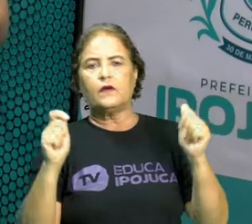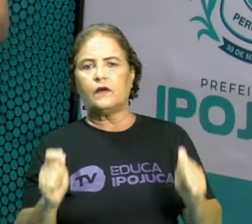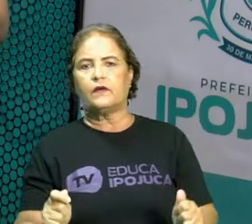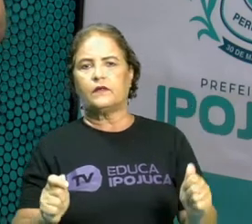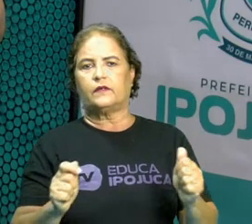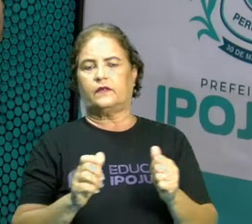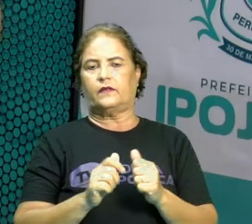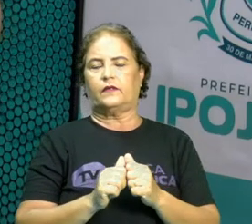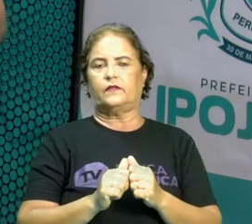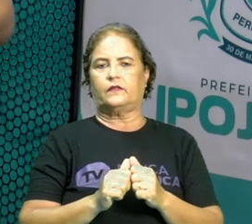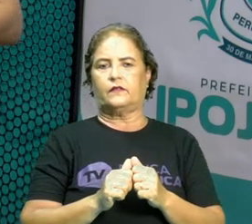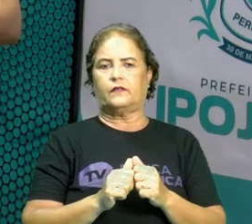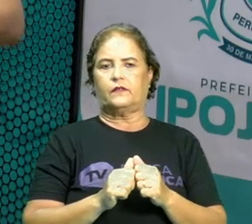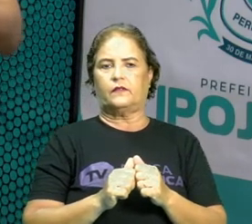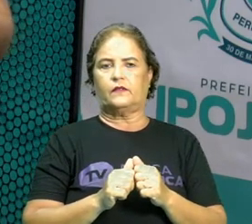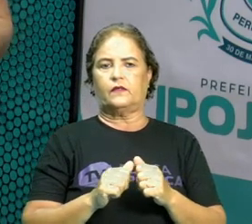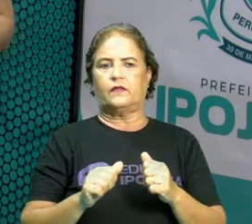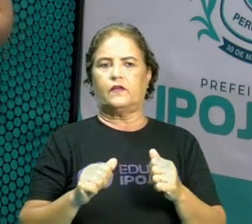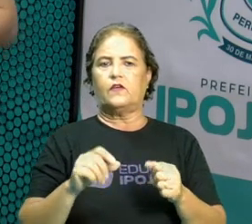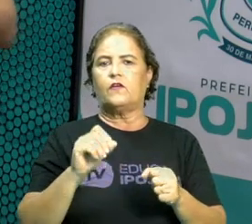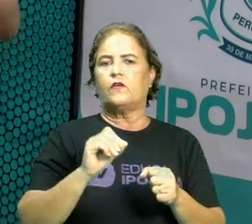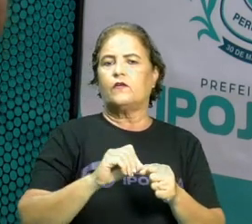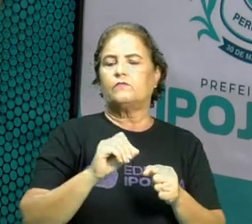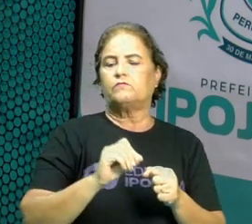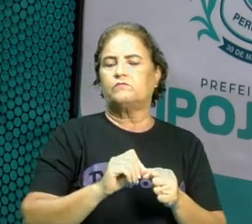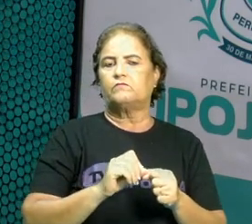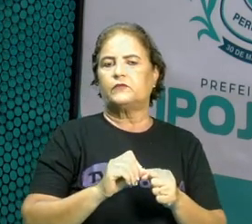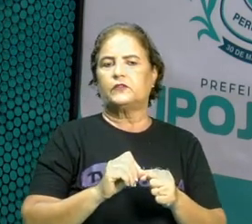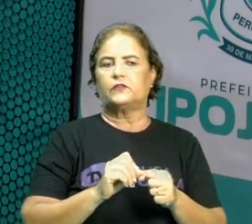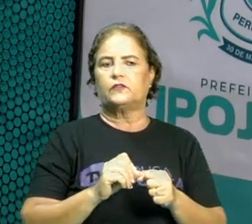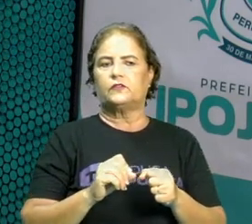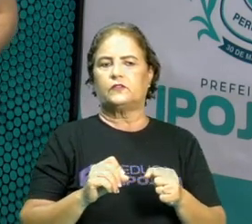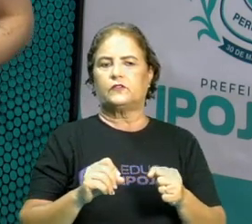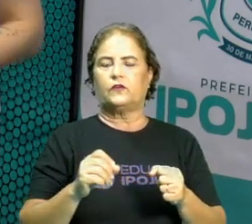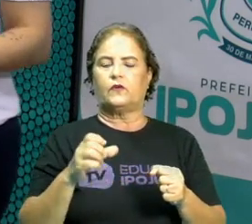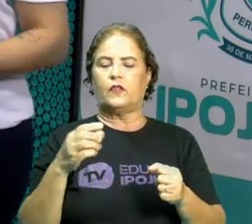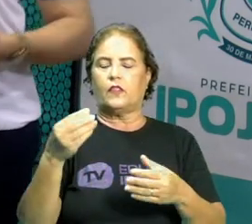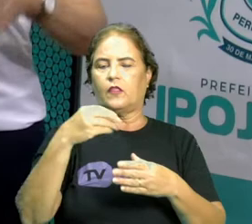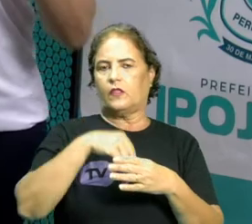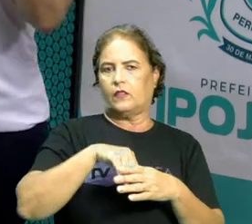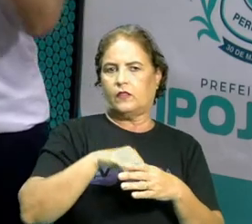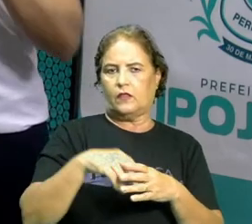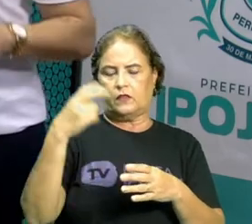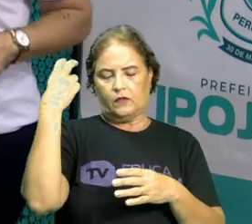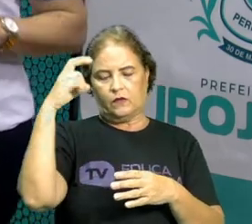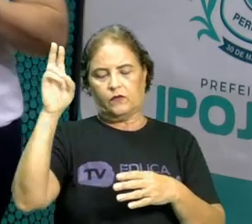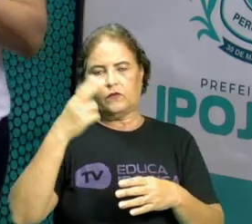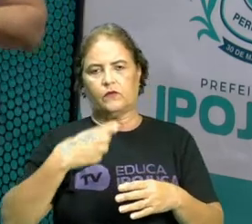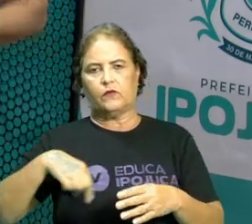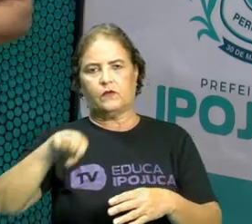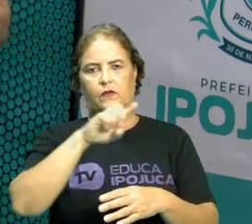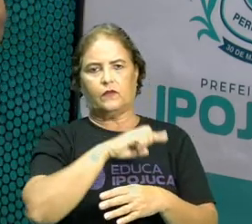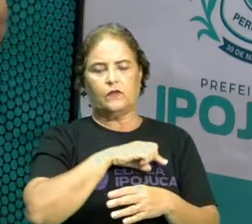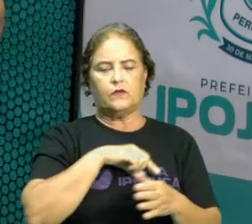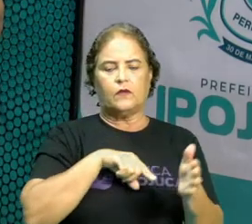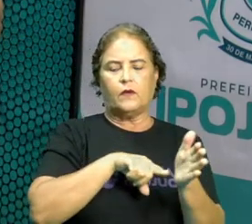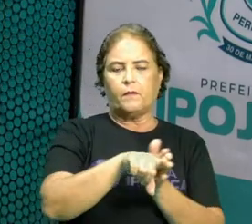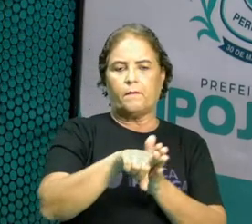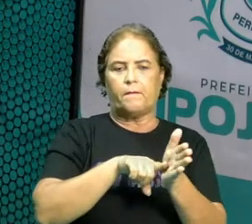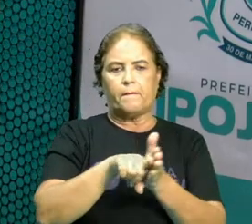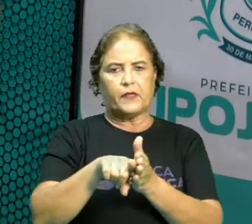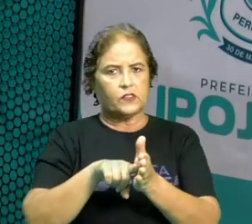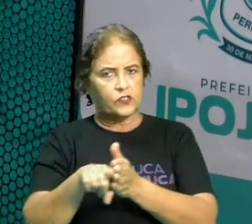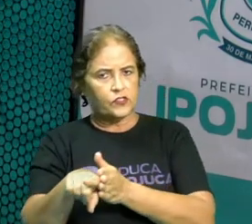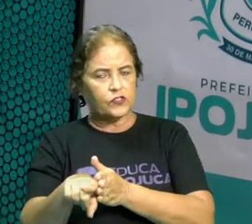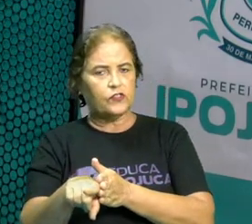produção que faz parte da nossa cultura. Então, pesquisa mais sobre o assunto.